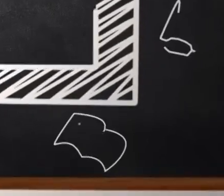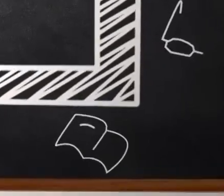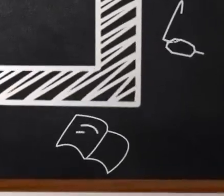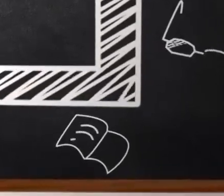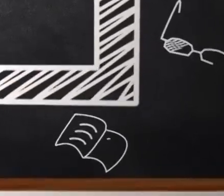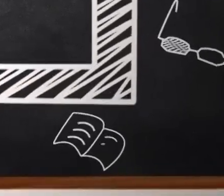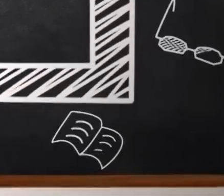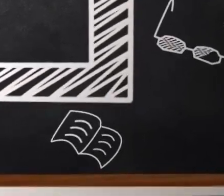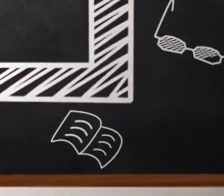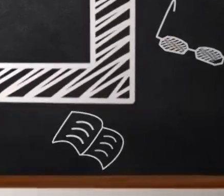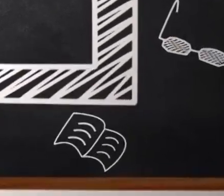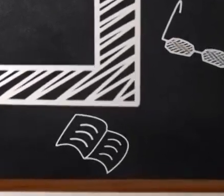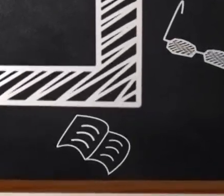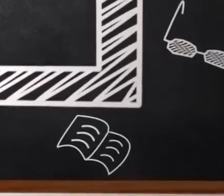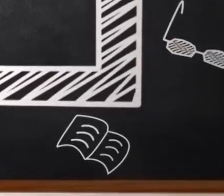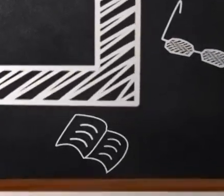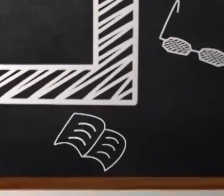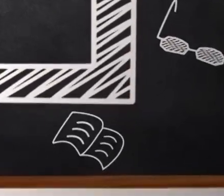tchau tchau